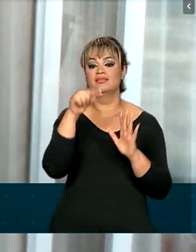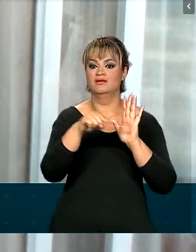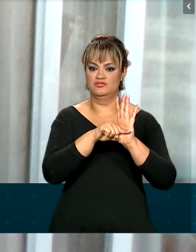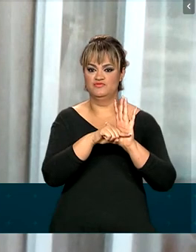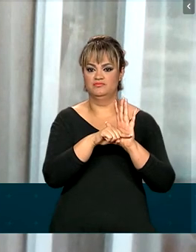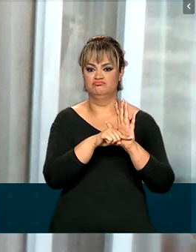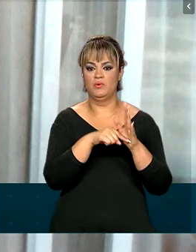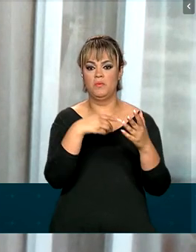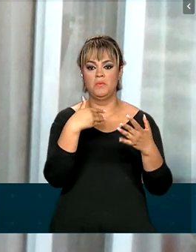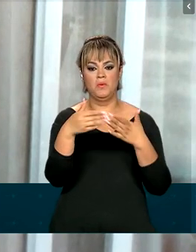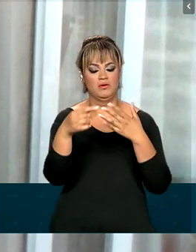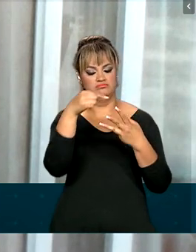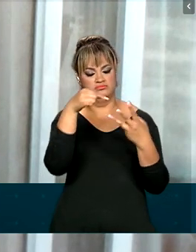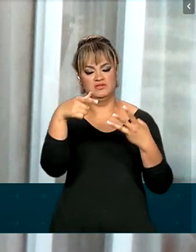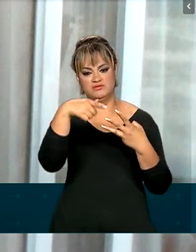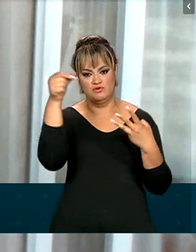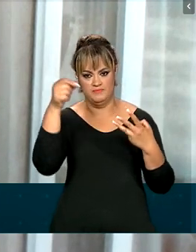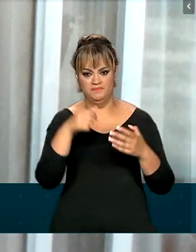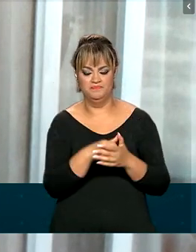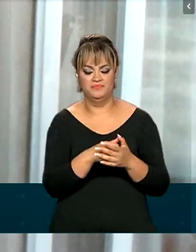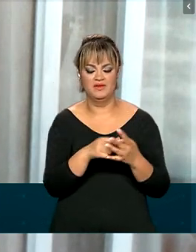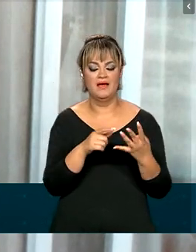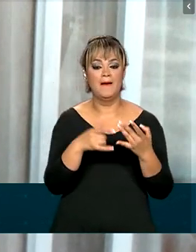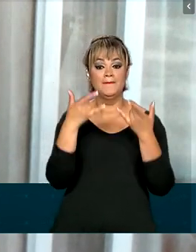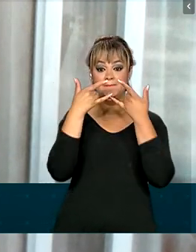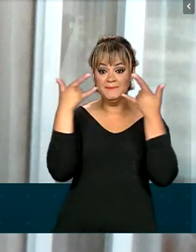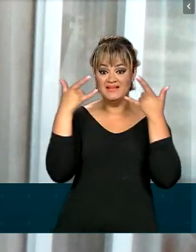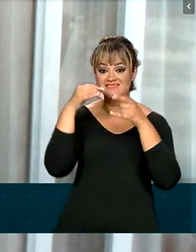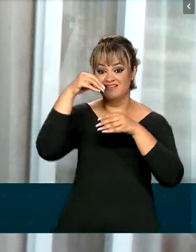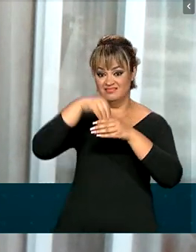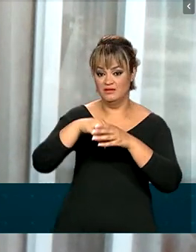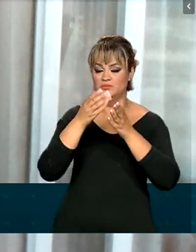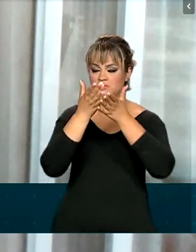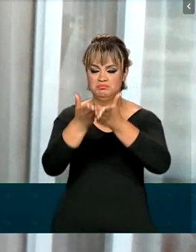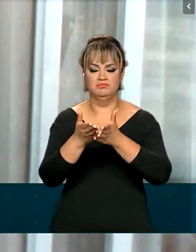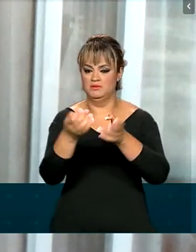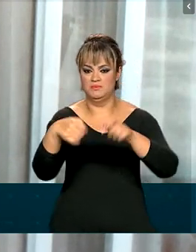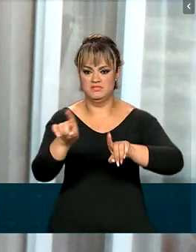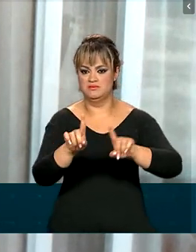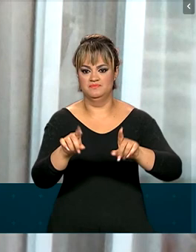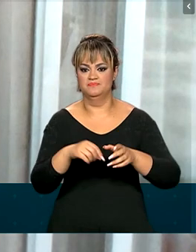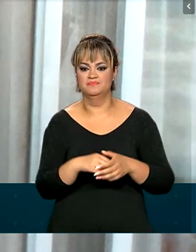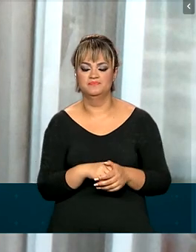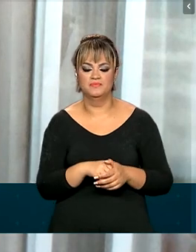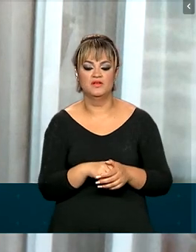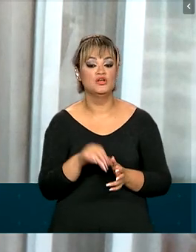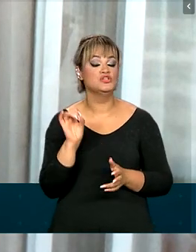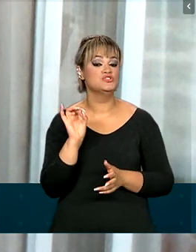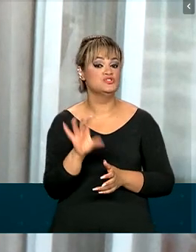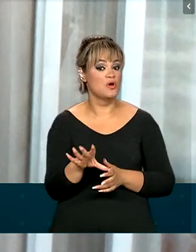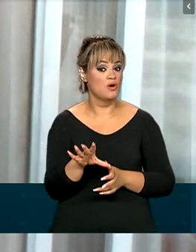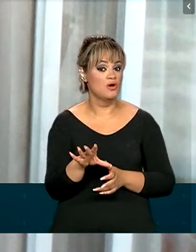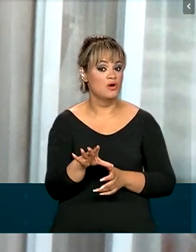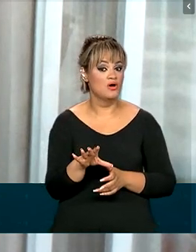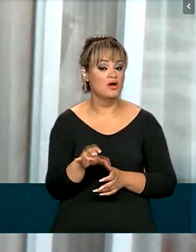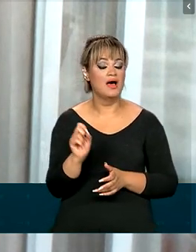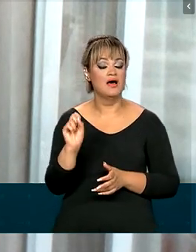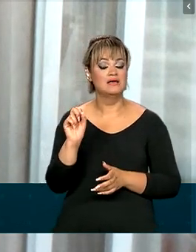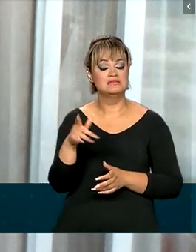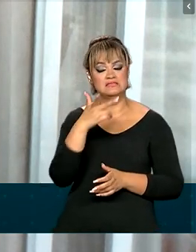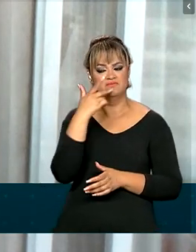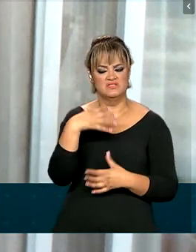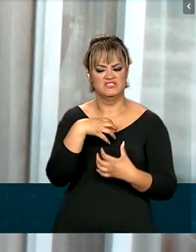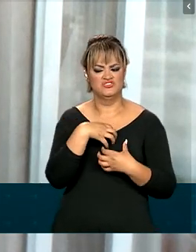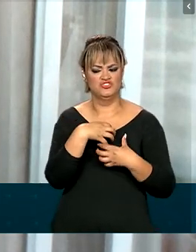de covid-19. O uso de máscara dentro do navio não é mais obrigatório, apenas se o passageiro